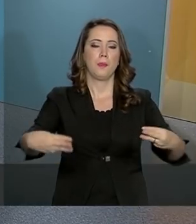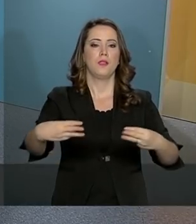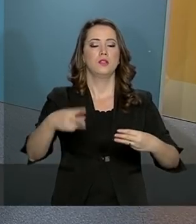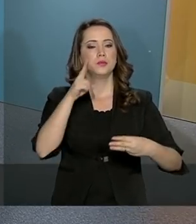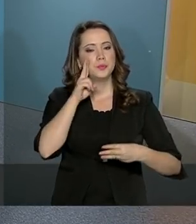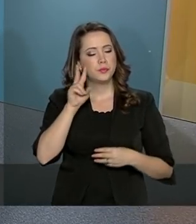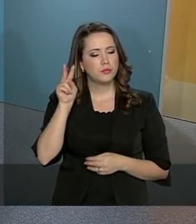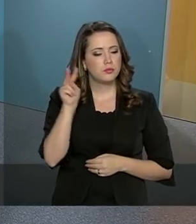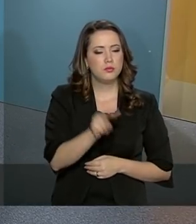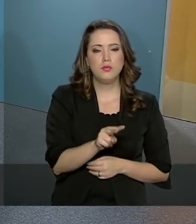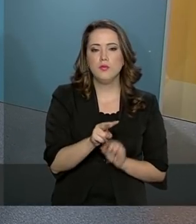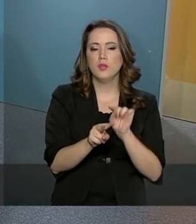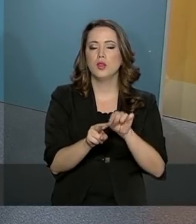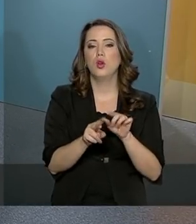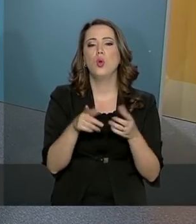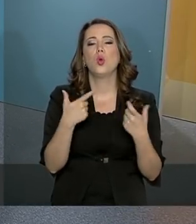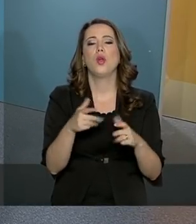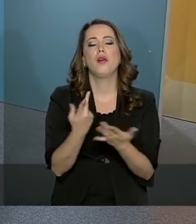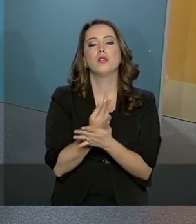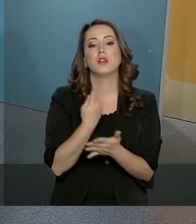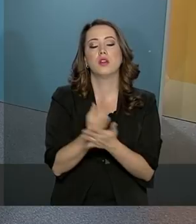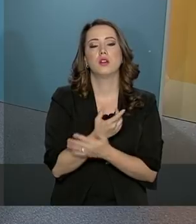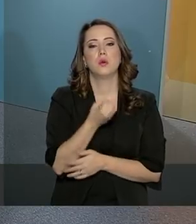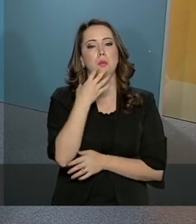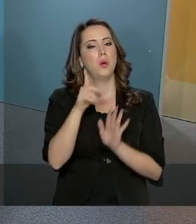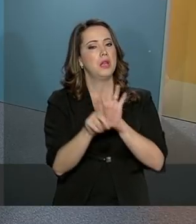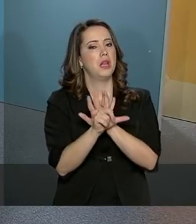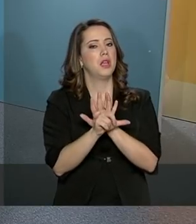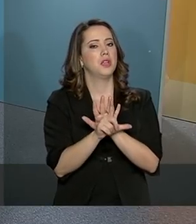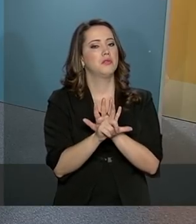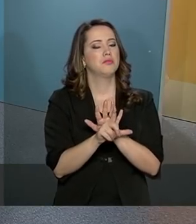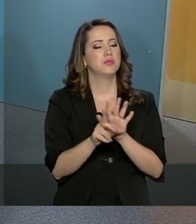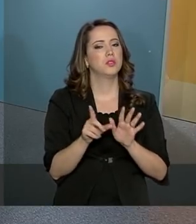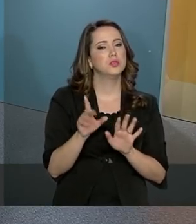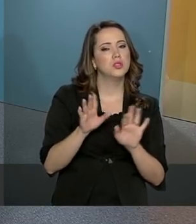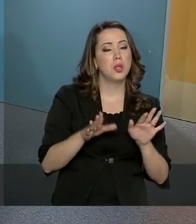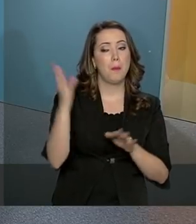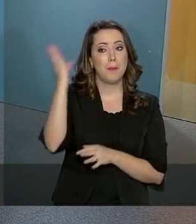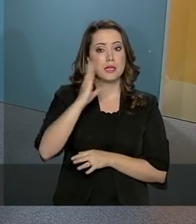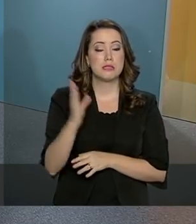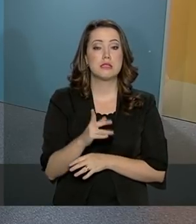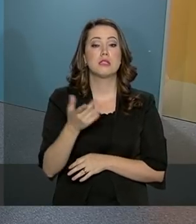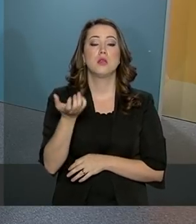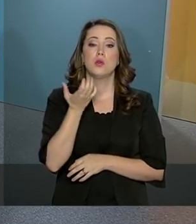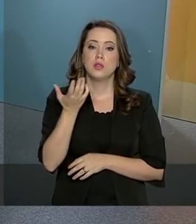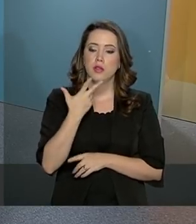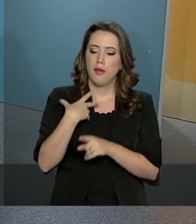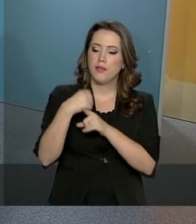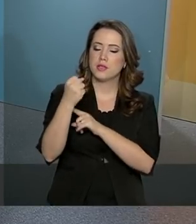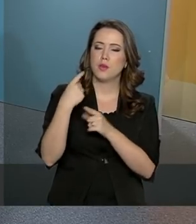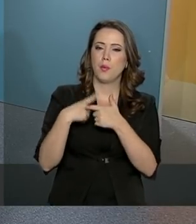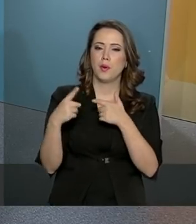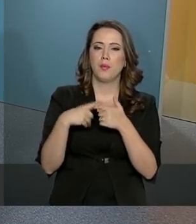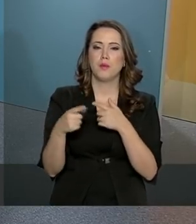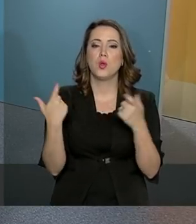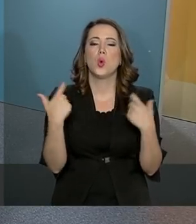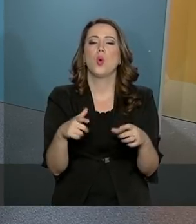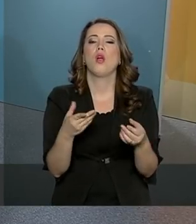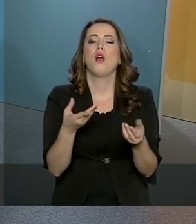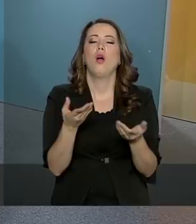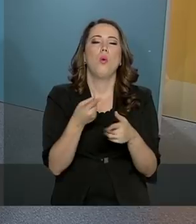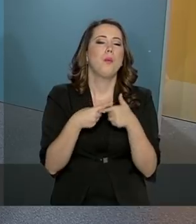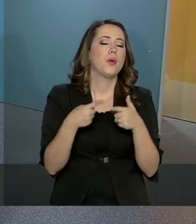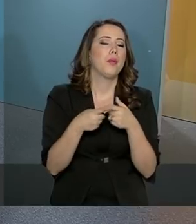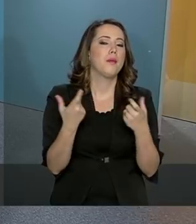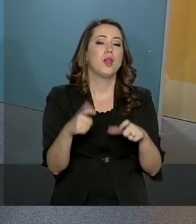Aonde nós estamos errando? Temos uma boa legislação. Nós temos um Brasil que quer superar isso. Aonde está o problema?